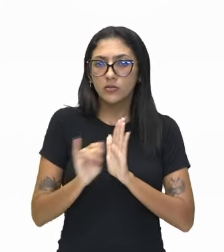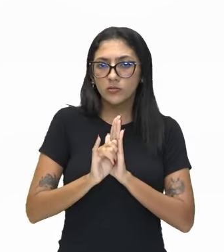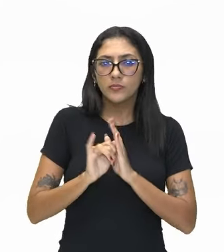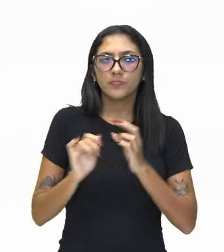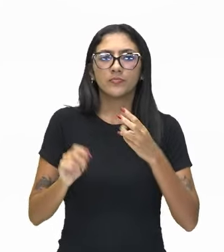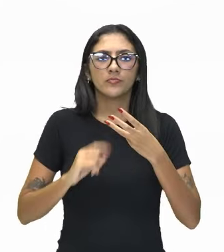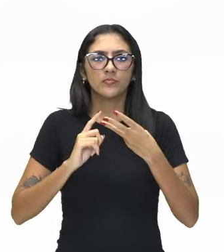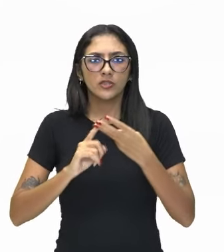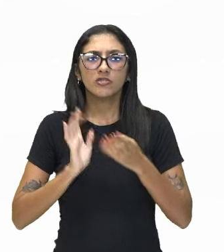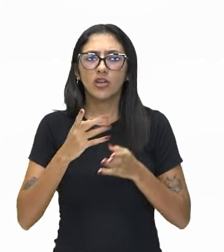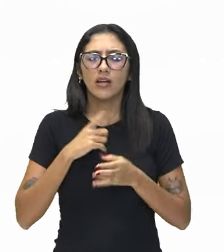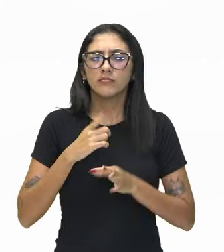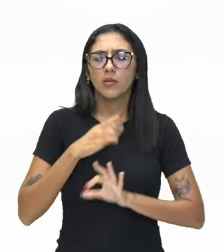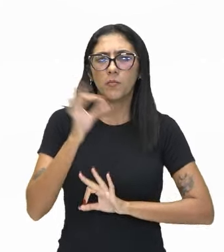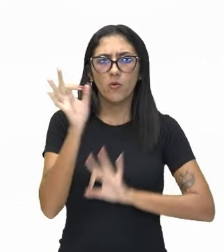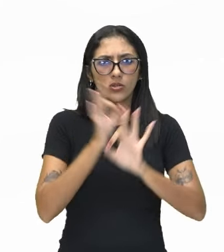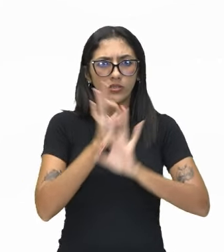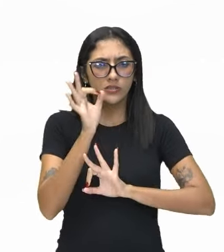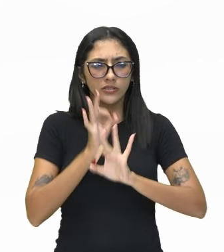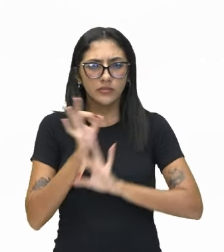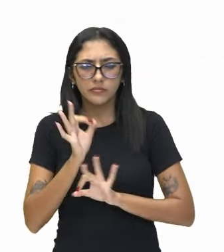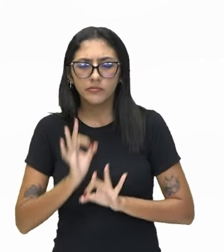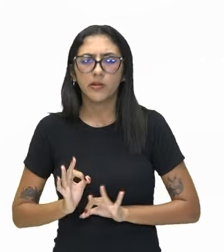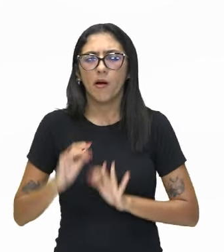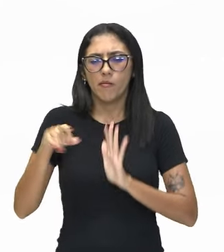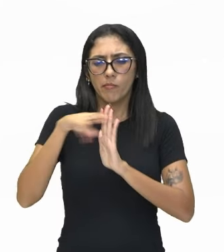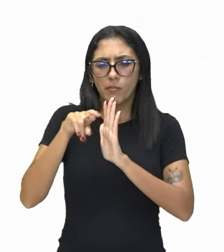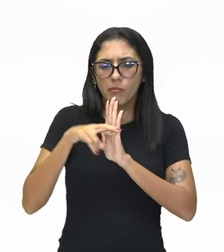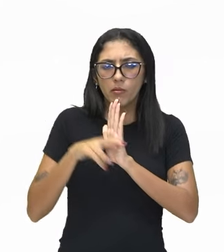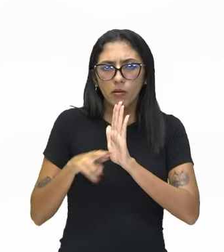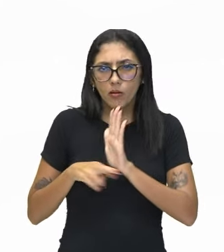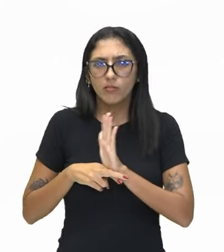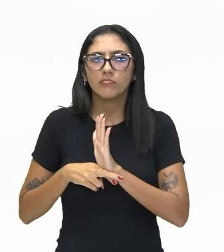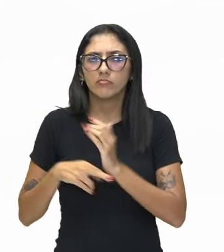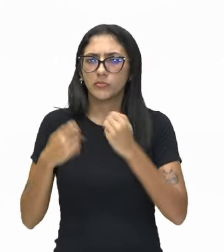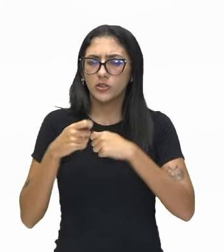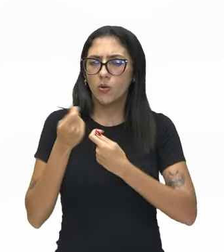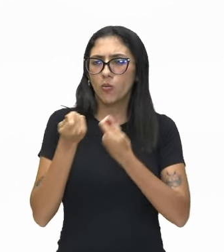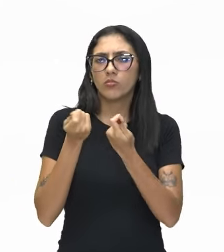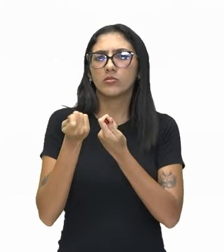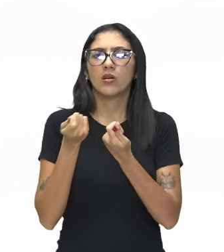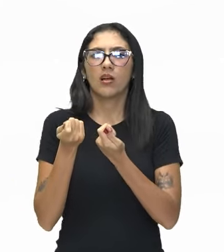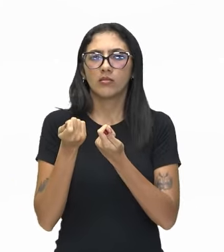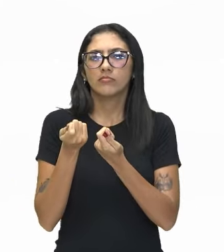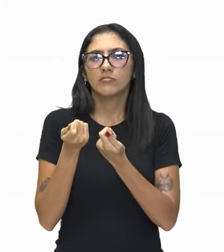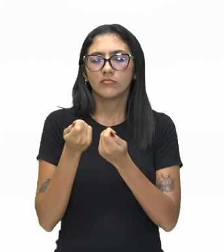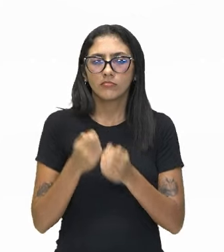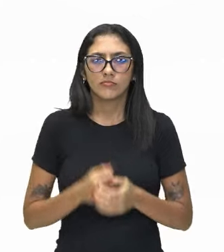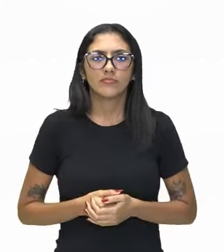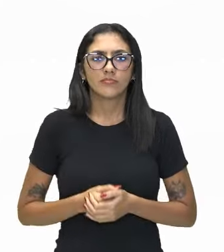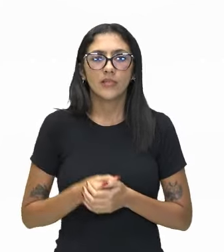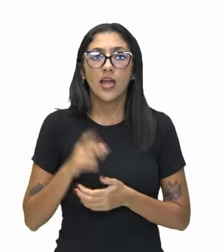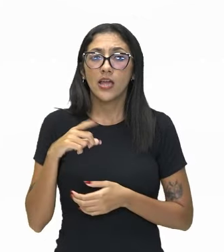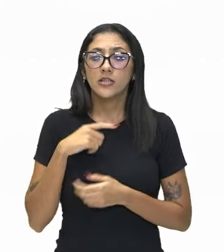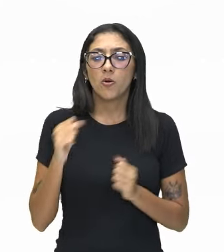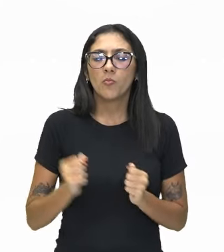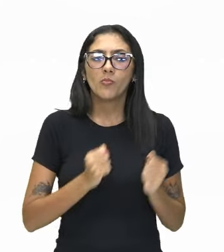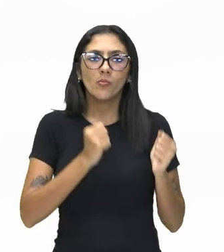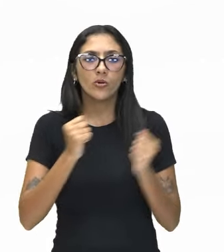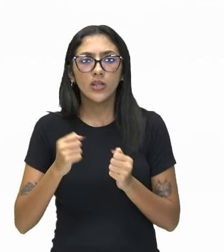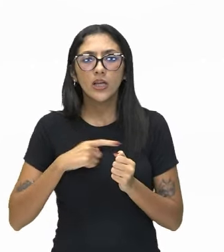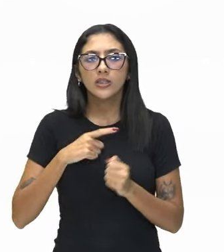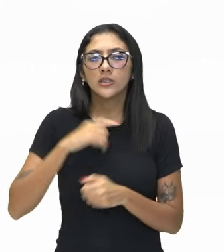estrutura burocrática, administrativa, né? A meu favor. É o poder que se utiliza